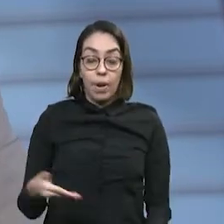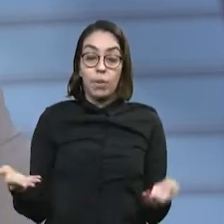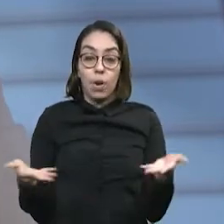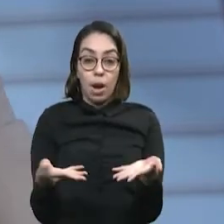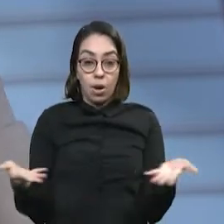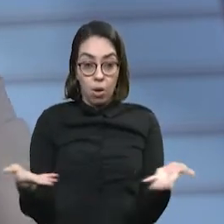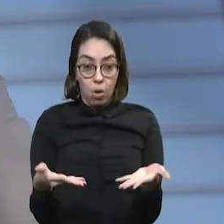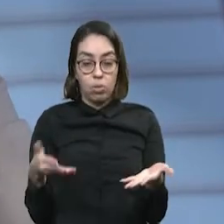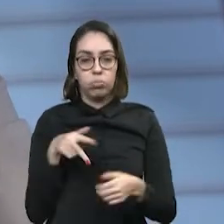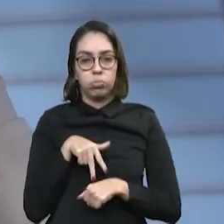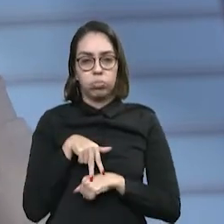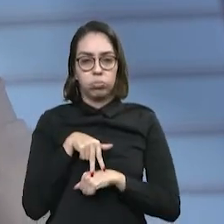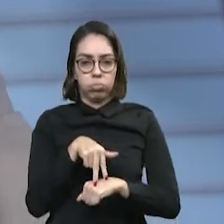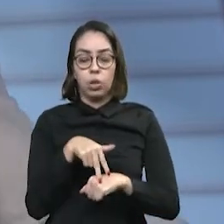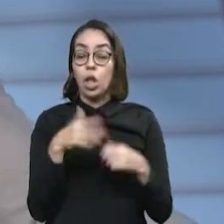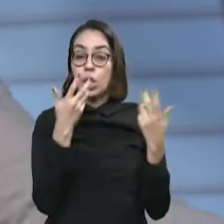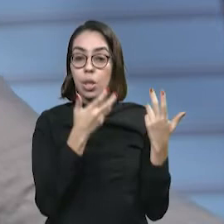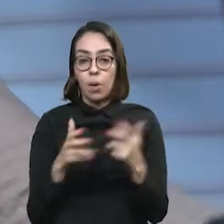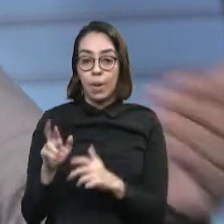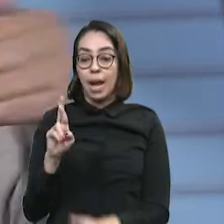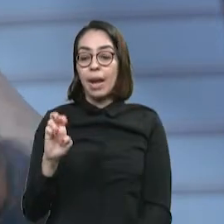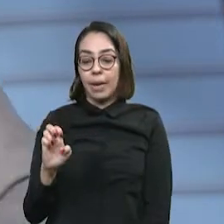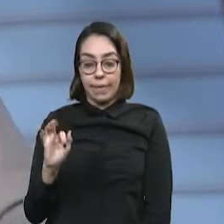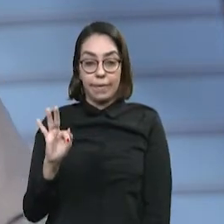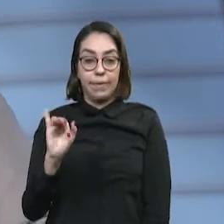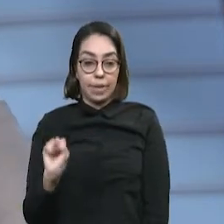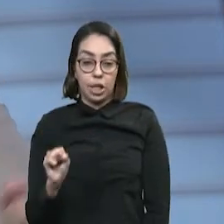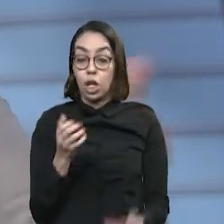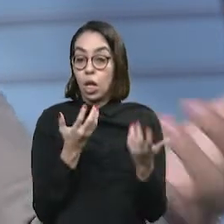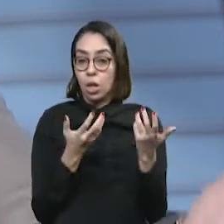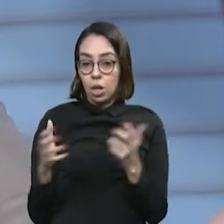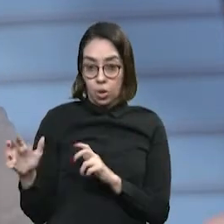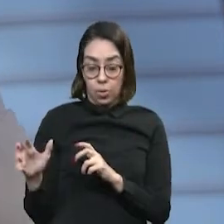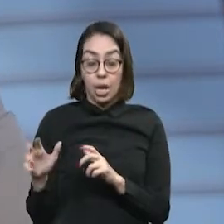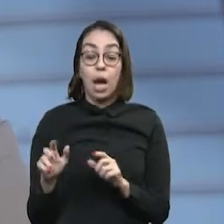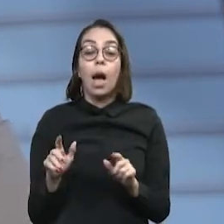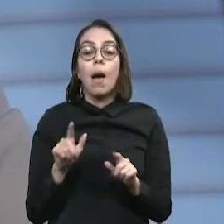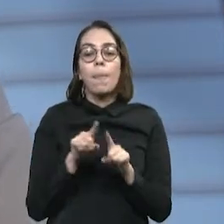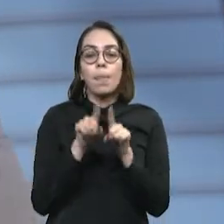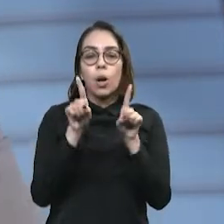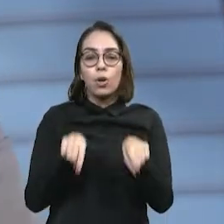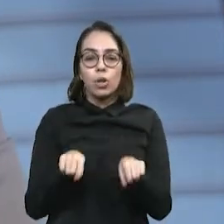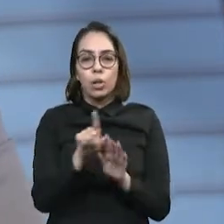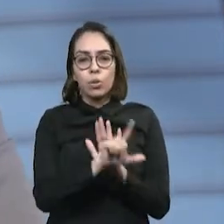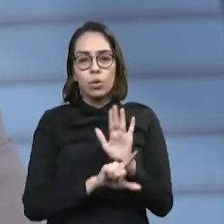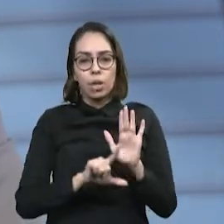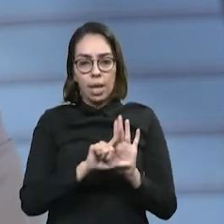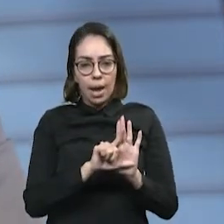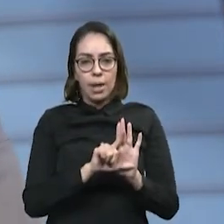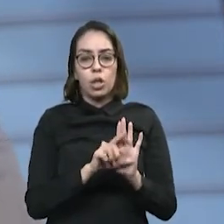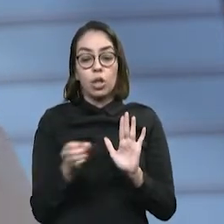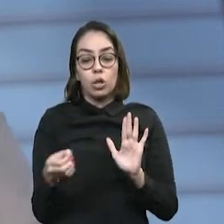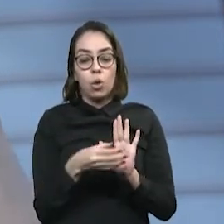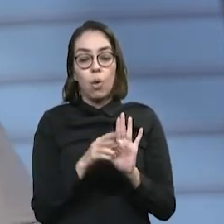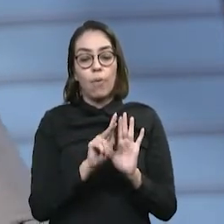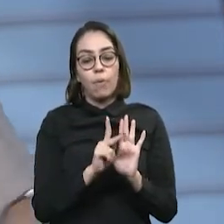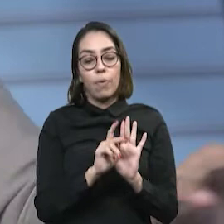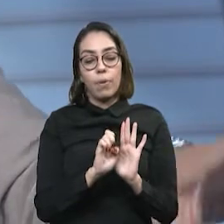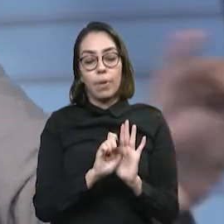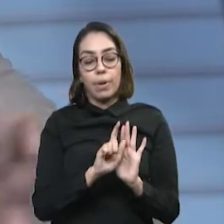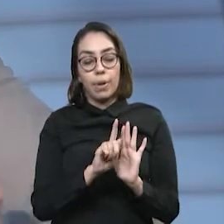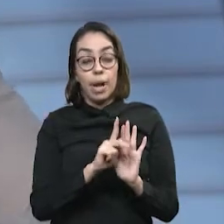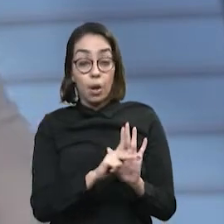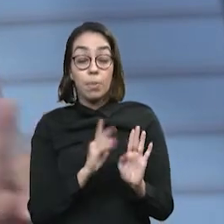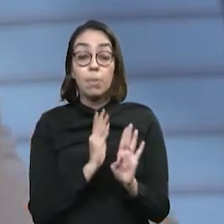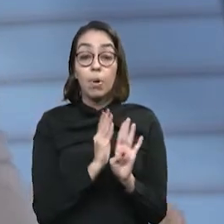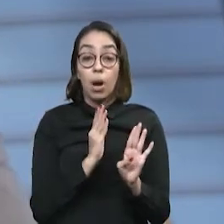posiciona contra a política de refis. Então, teve um projeto de lei que é o HELP, também que o que a gente tem de mais atual nesse sentido, que justamente é para os